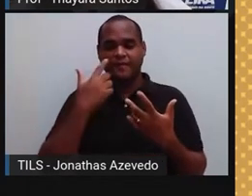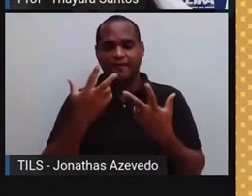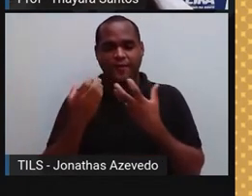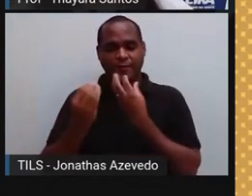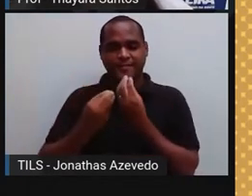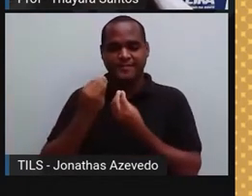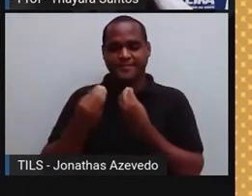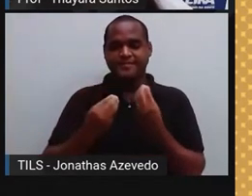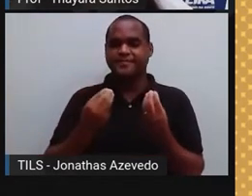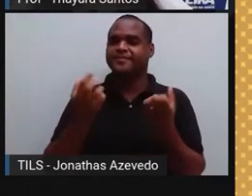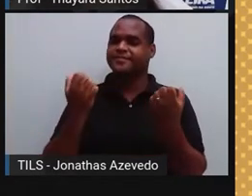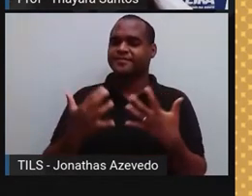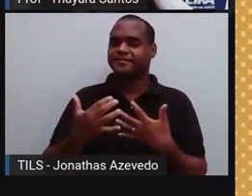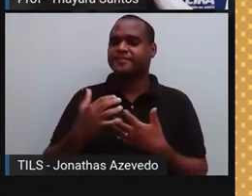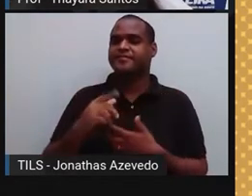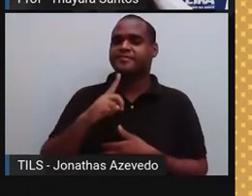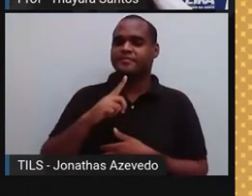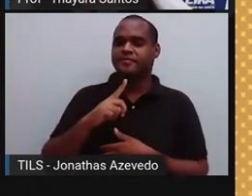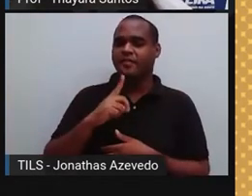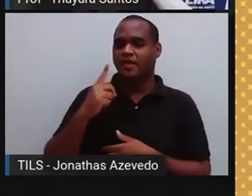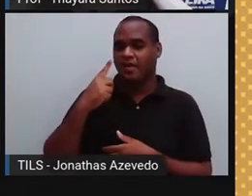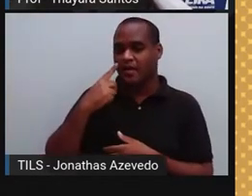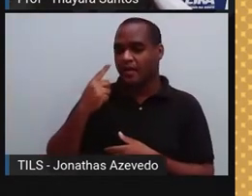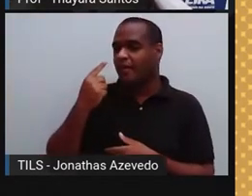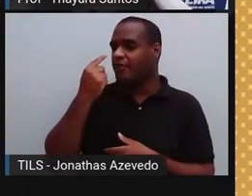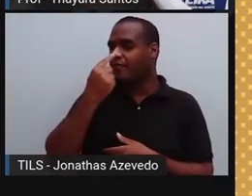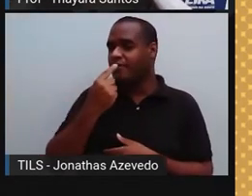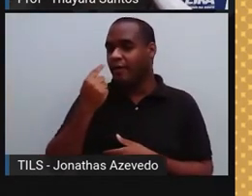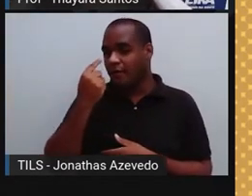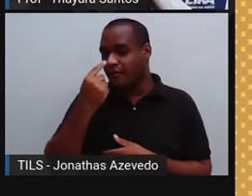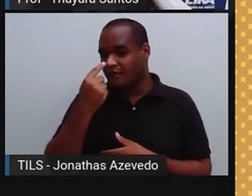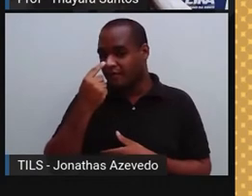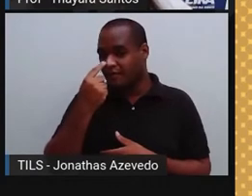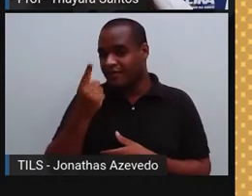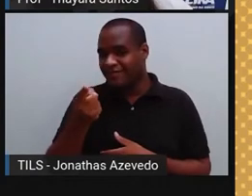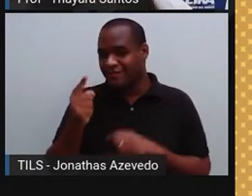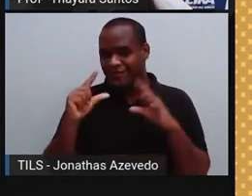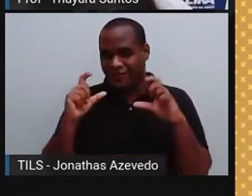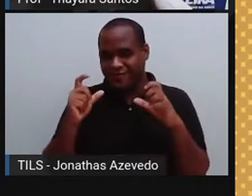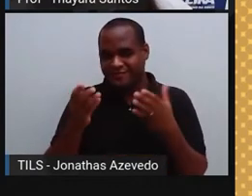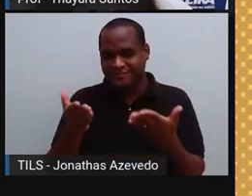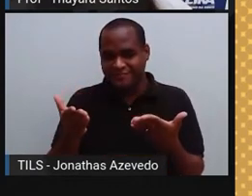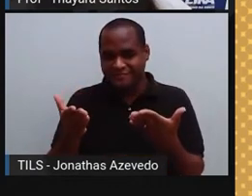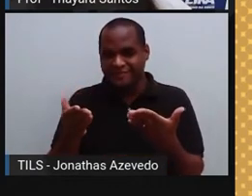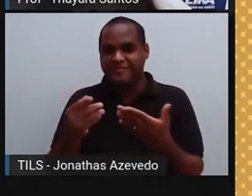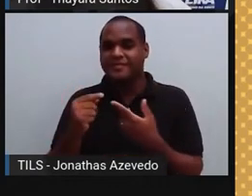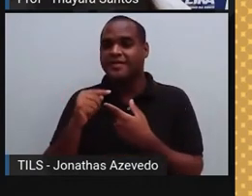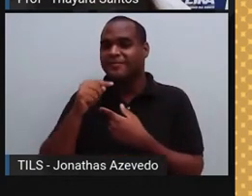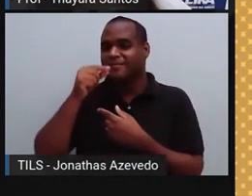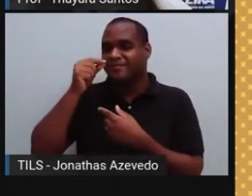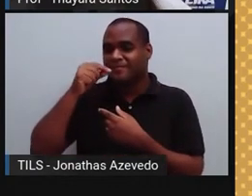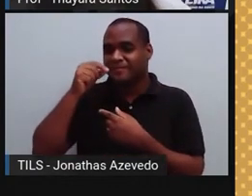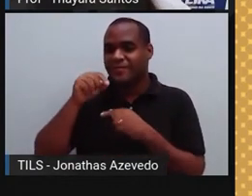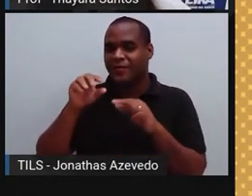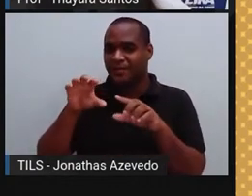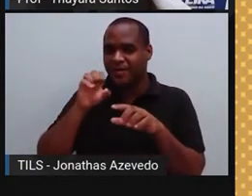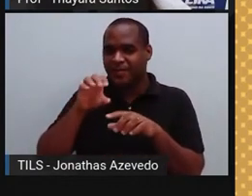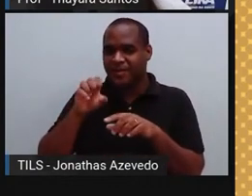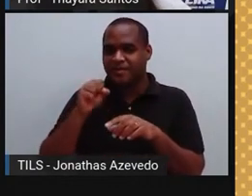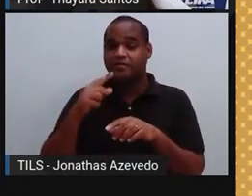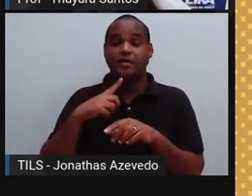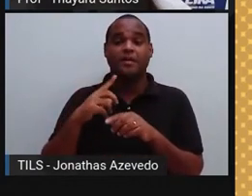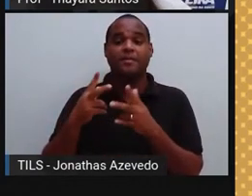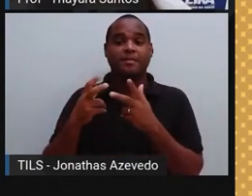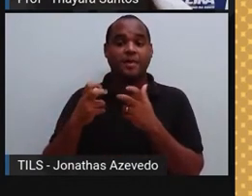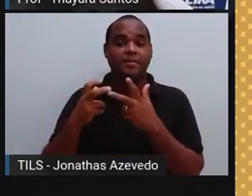que isso funciona. Então, aqui está as poças nasais, a abertura da nossa narina e aqui estão esses receptores ou que vão